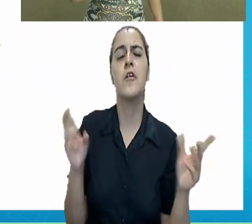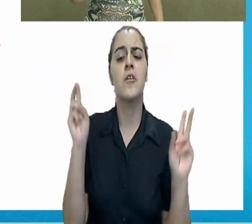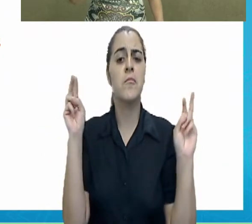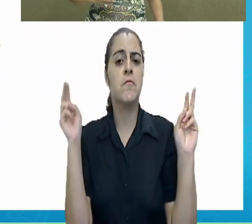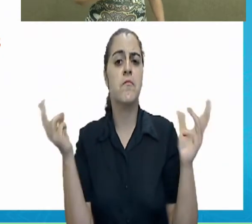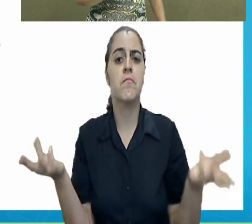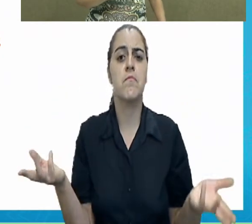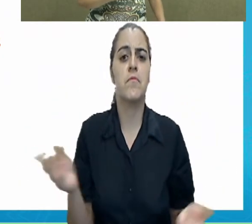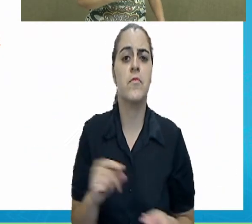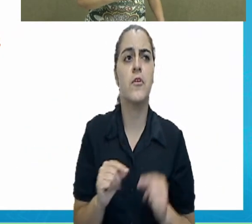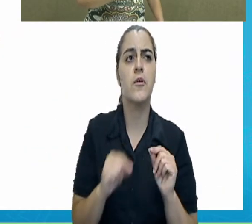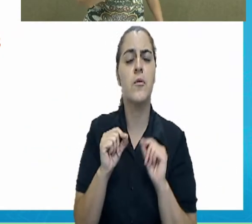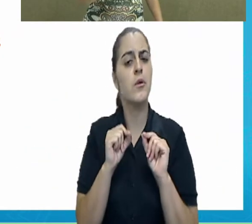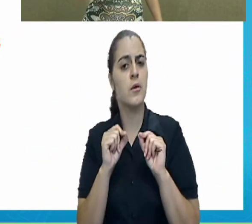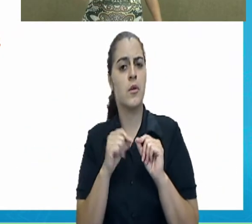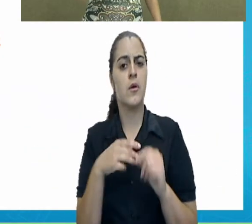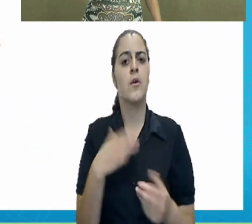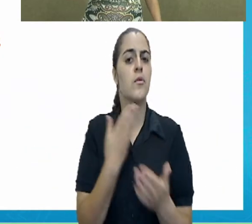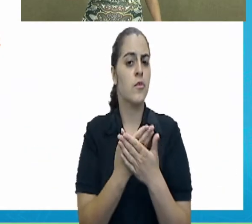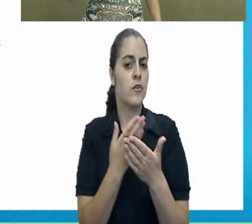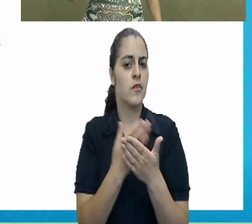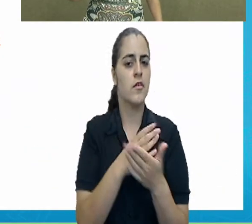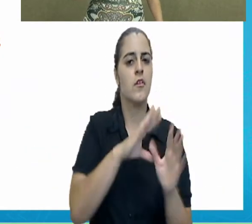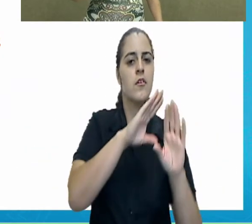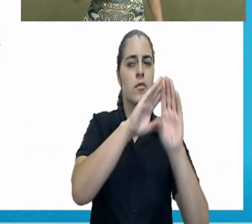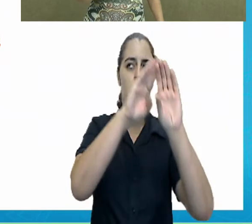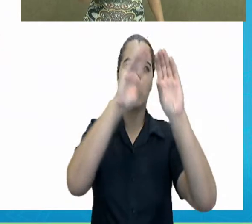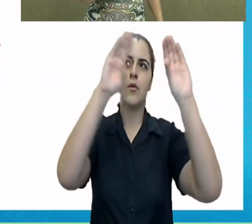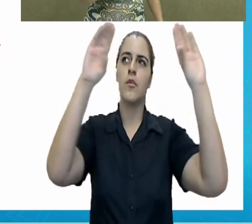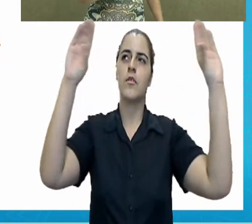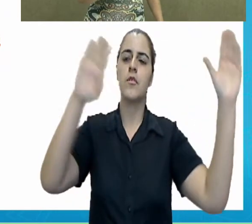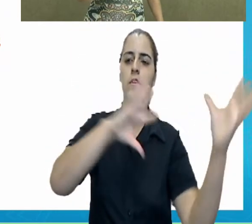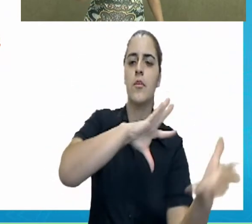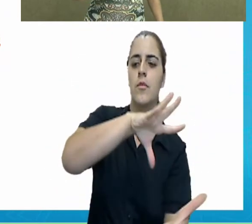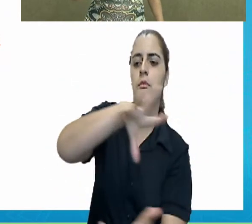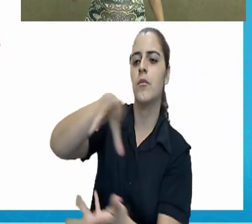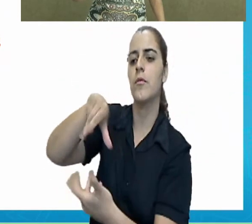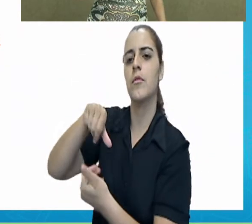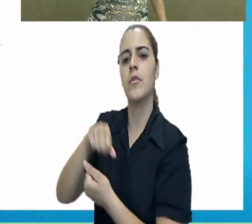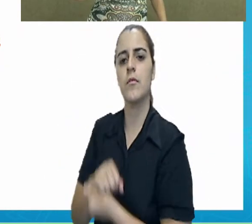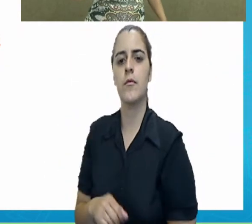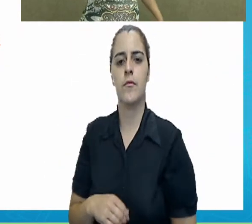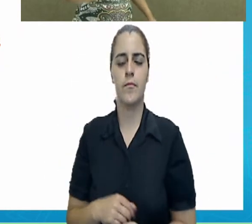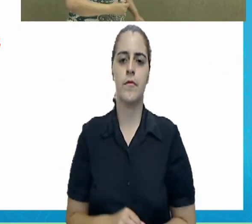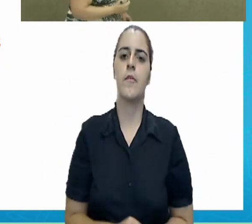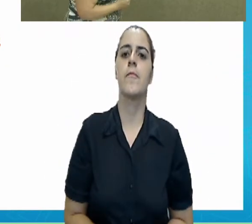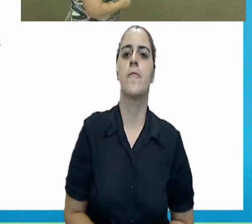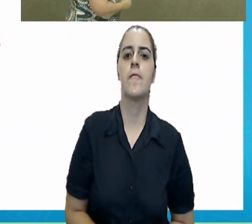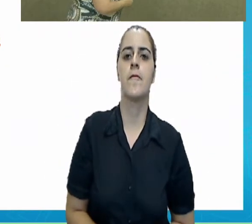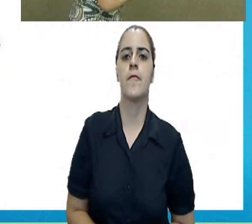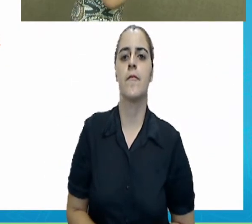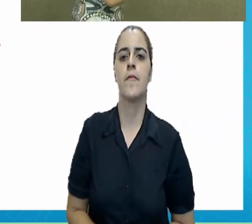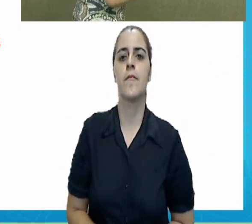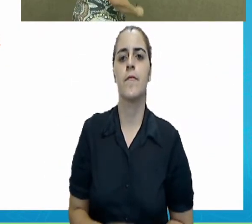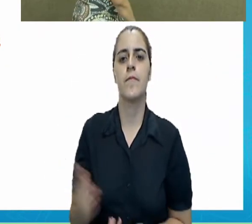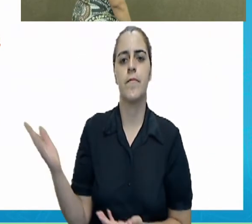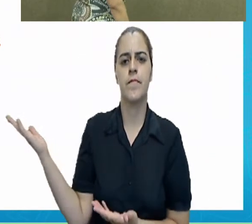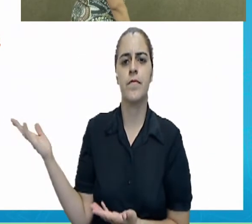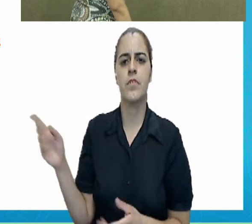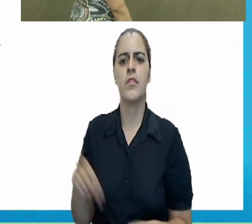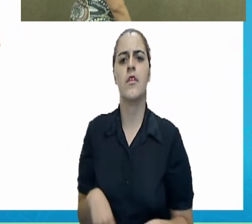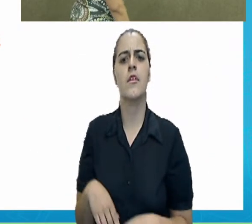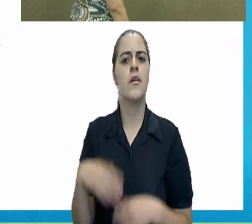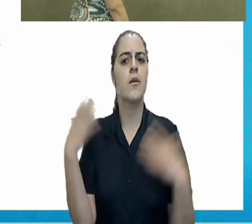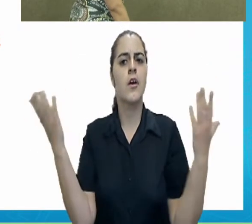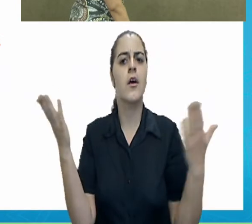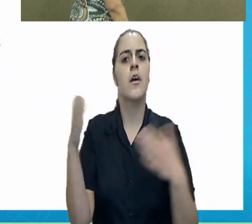astronomia? É o estudo do universo e de tudo que há nele. Quem é o